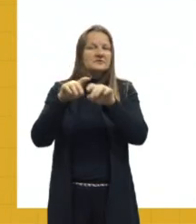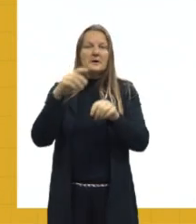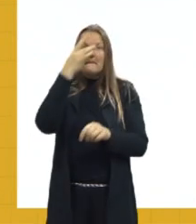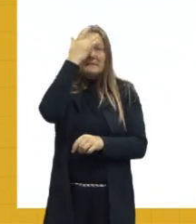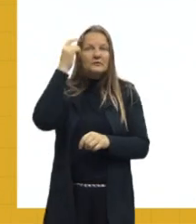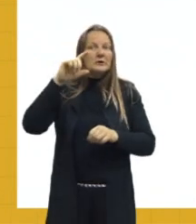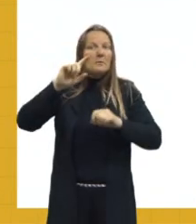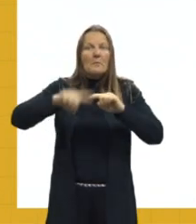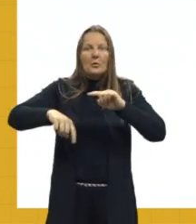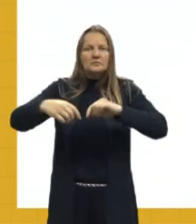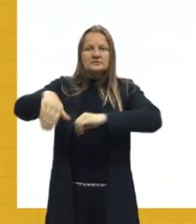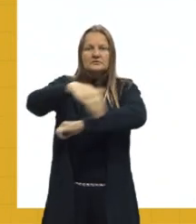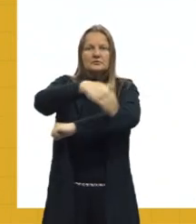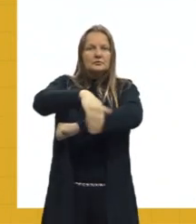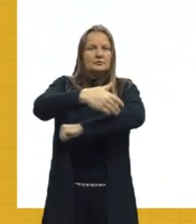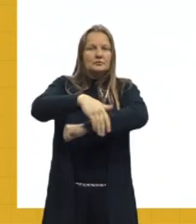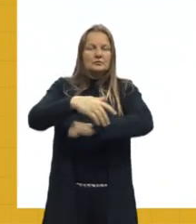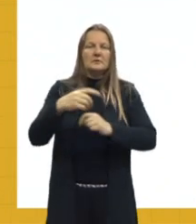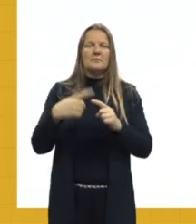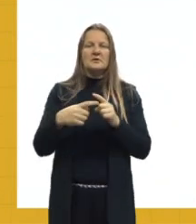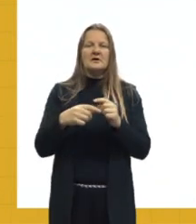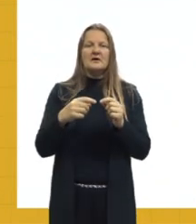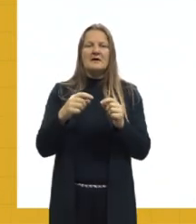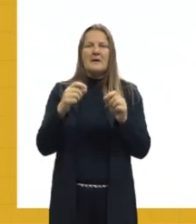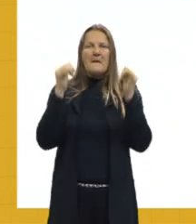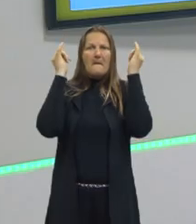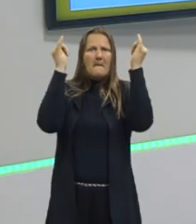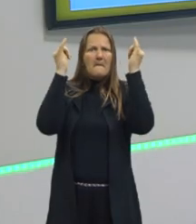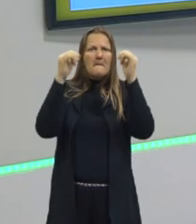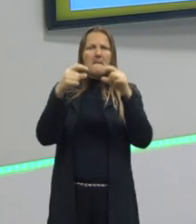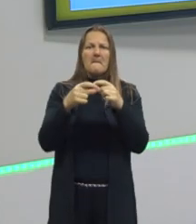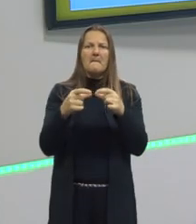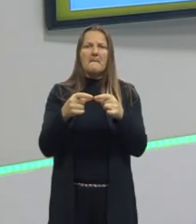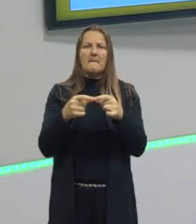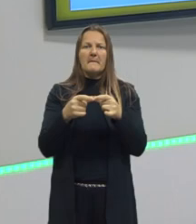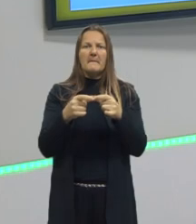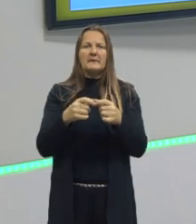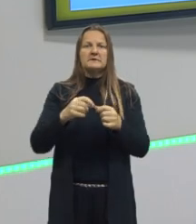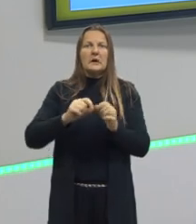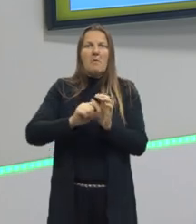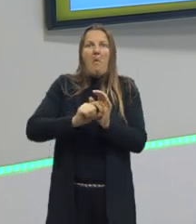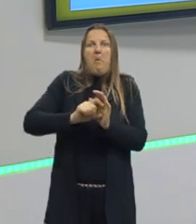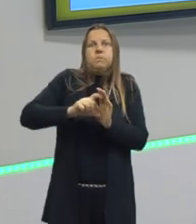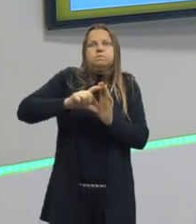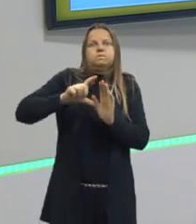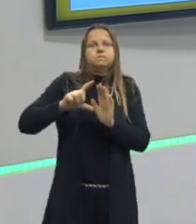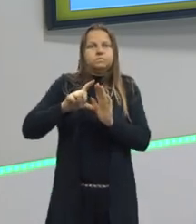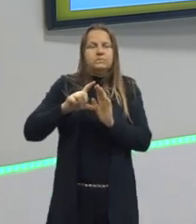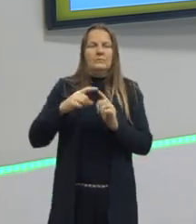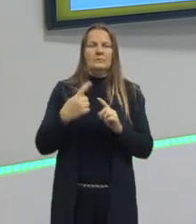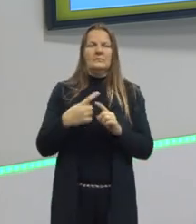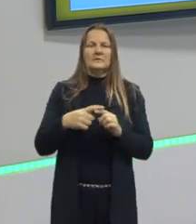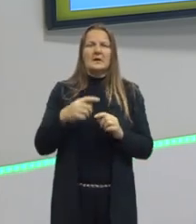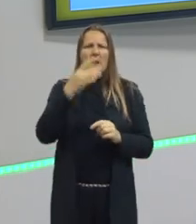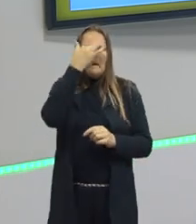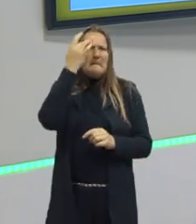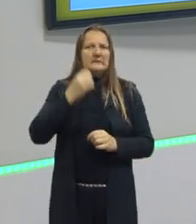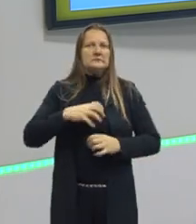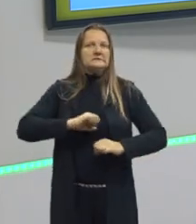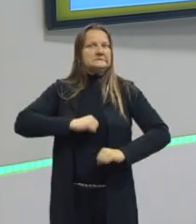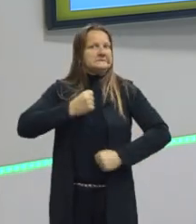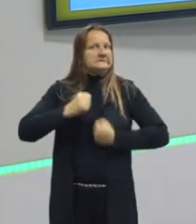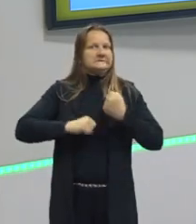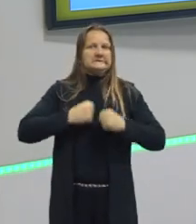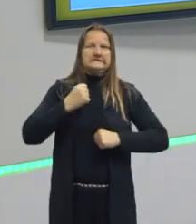mas não é só por causa desse aumento de passagem, isso foi a gota d'água, tá, pessoal? A gente vai ver aqui agora. Olha só,